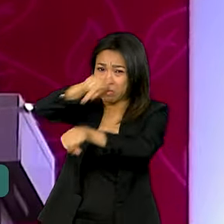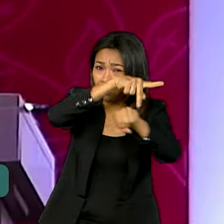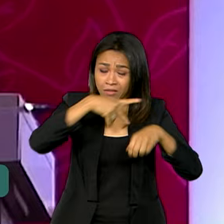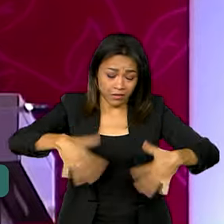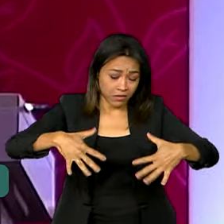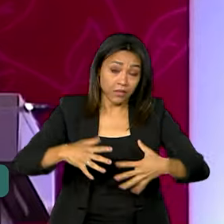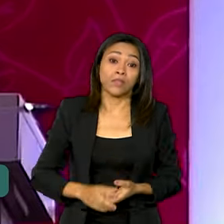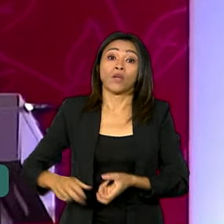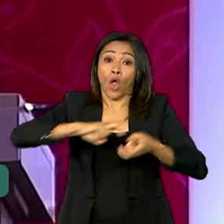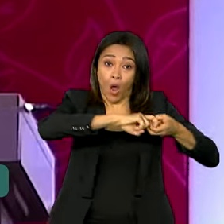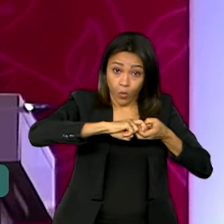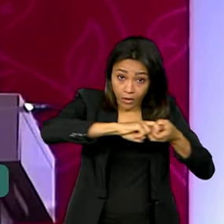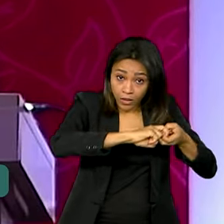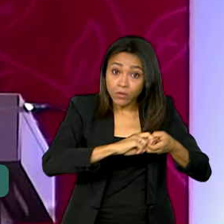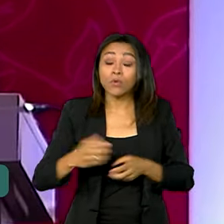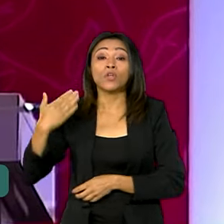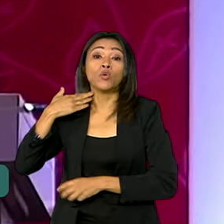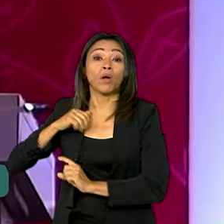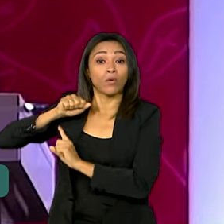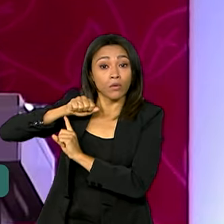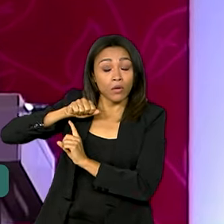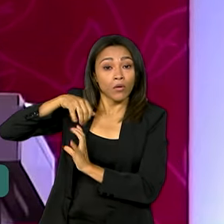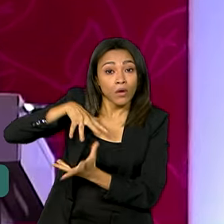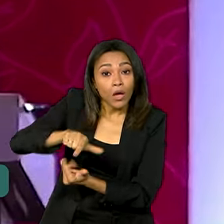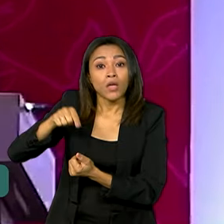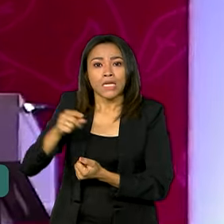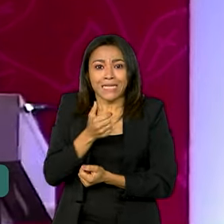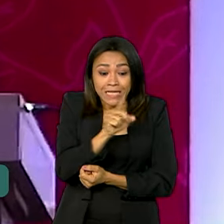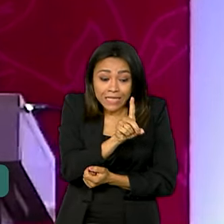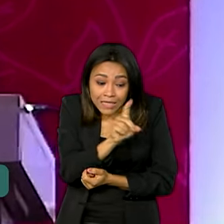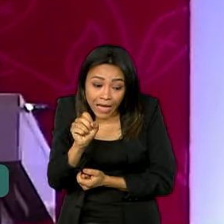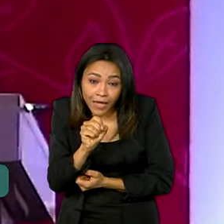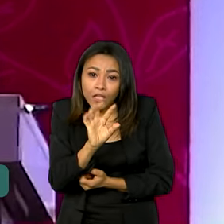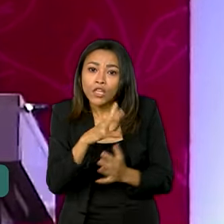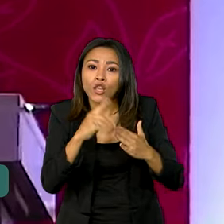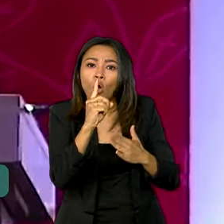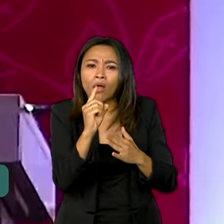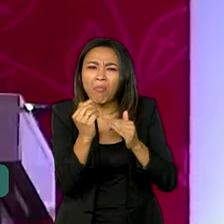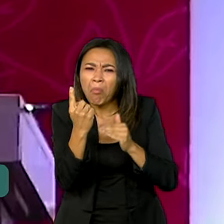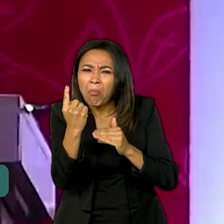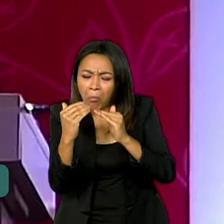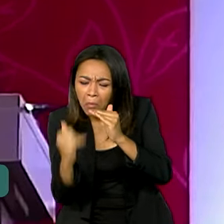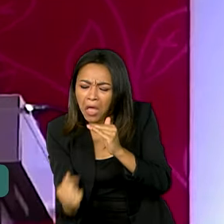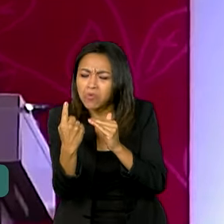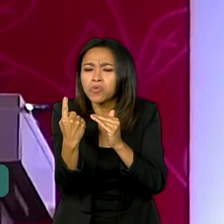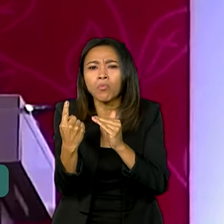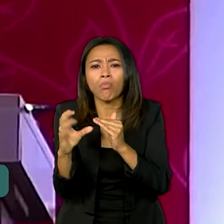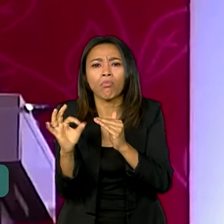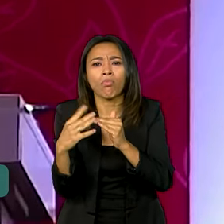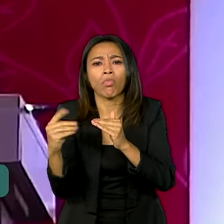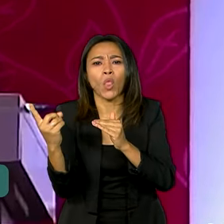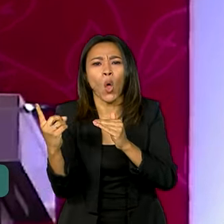Unesco e o Banco Mundial, para cada 100 dólares investidos por aluno, menos de um dólar é gasto com a